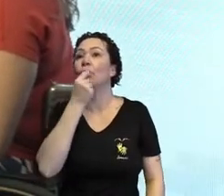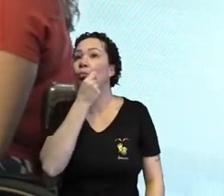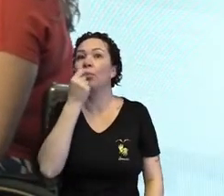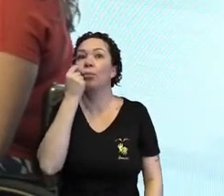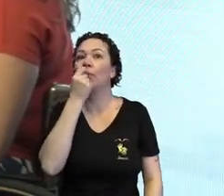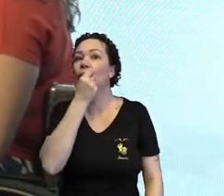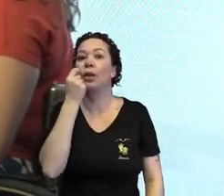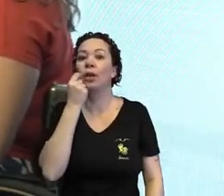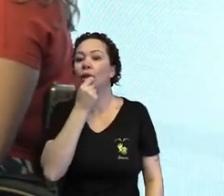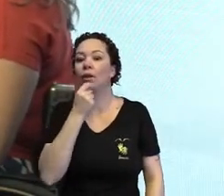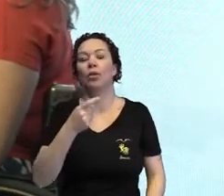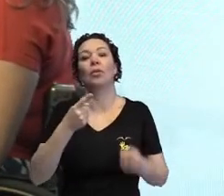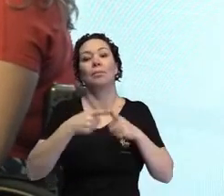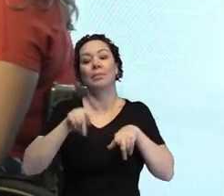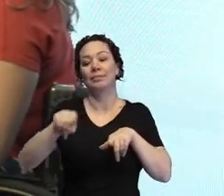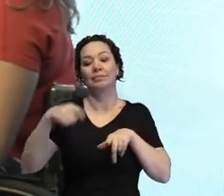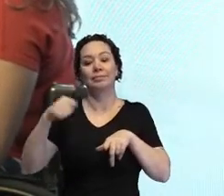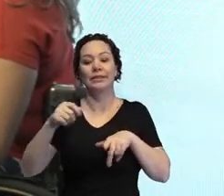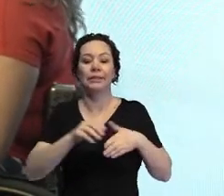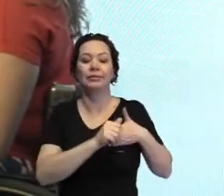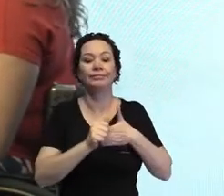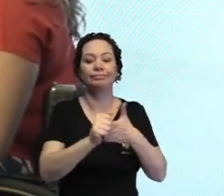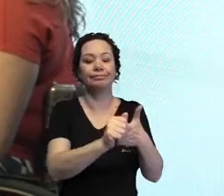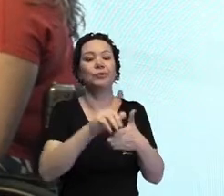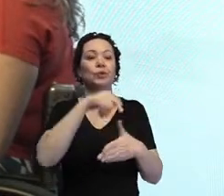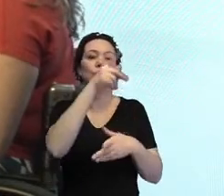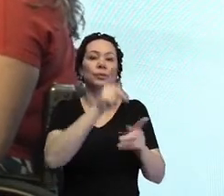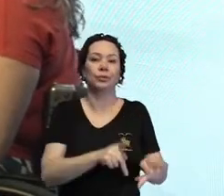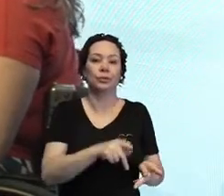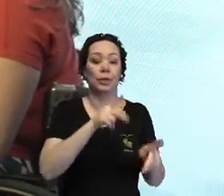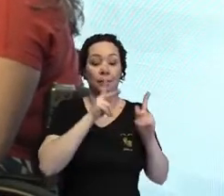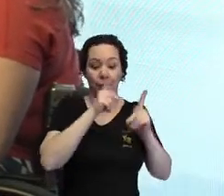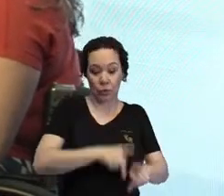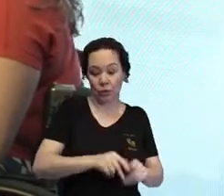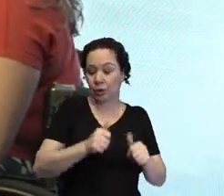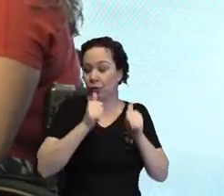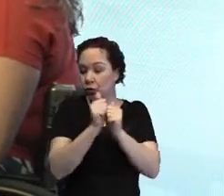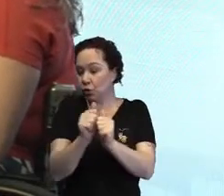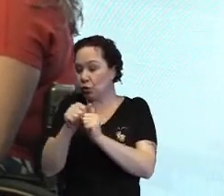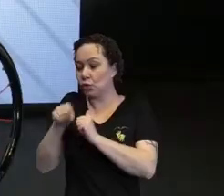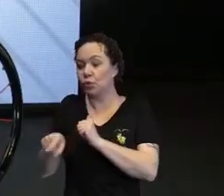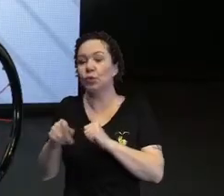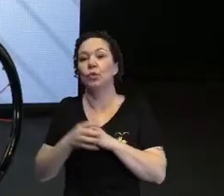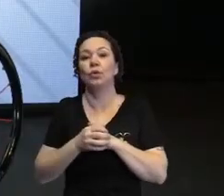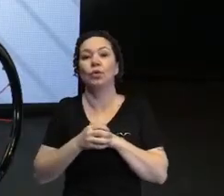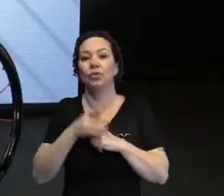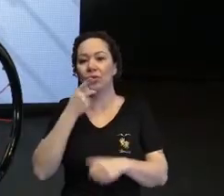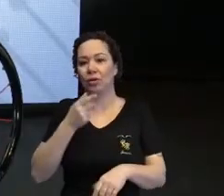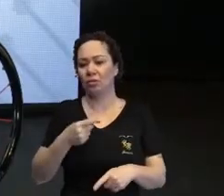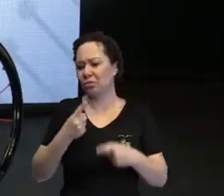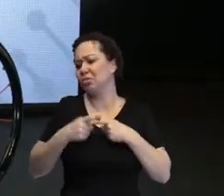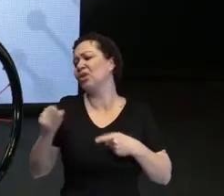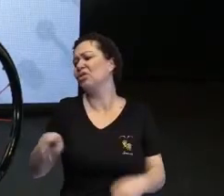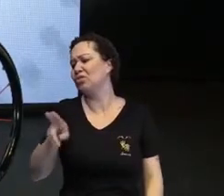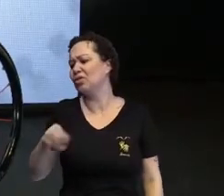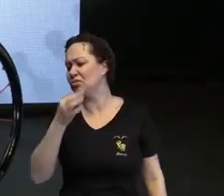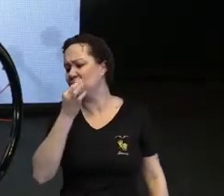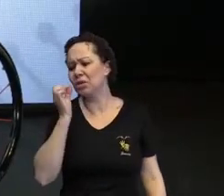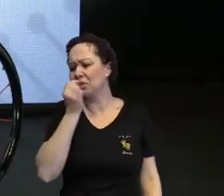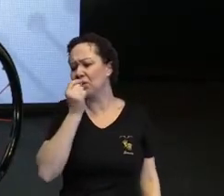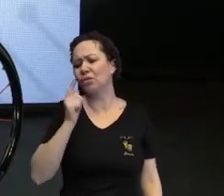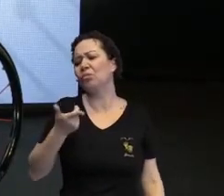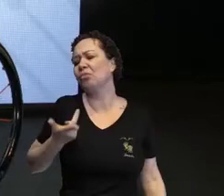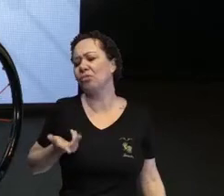dependia de alguém que estava junto com ela. E a pessoa que estava junto com ela, falou assim, mas para que você vai passar batom?